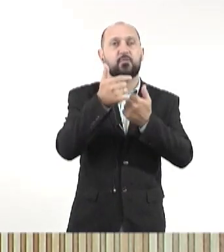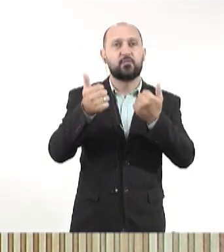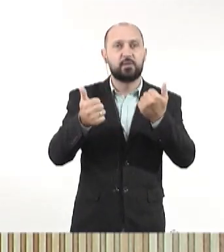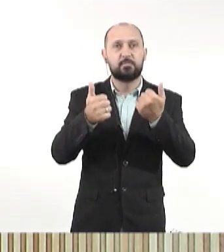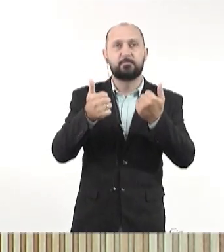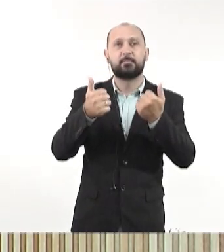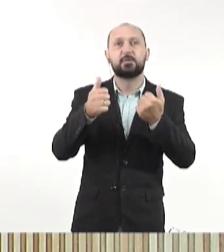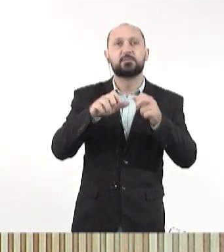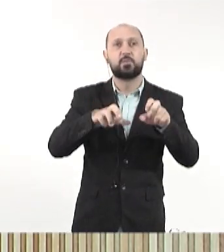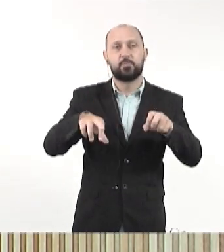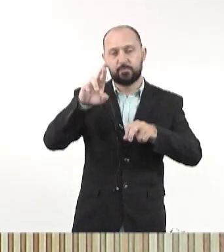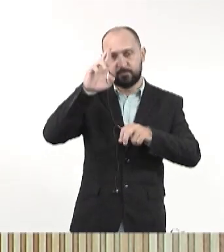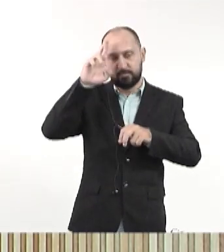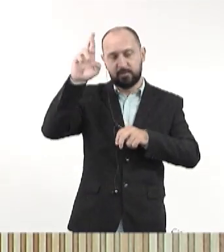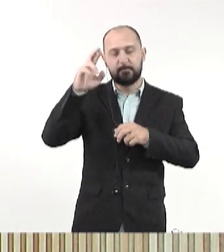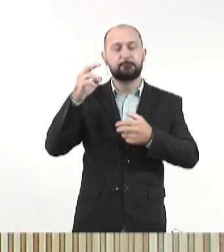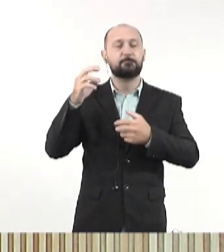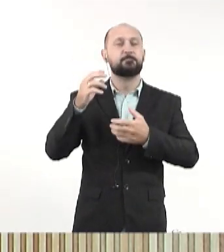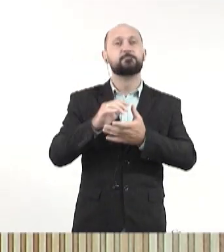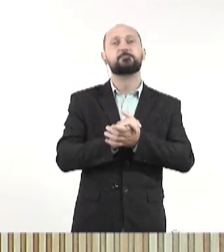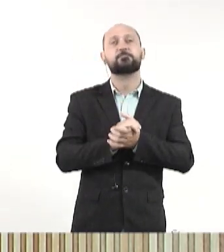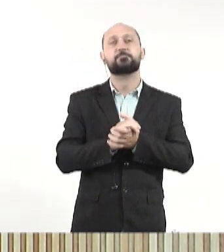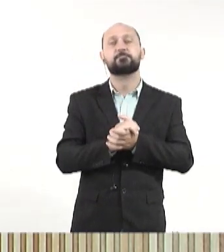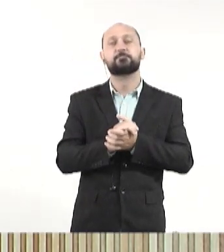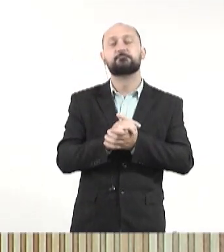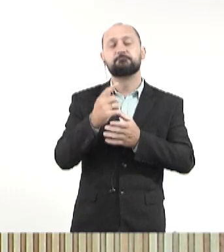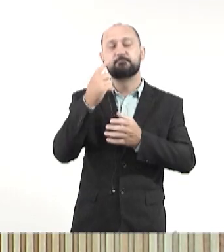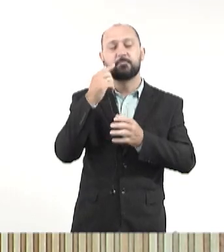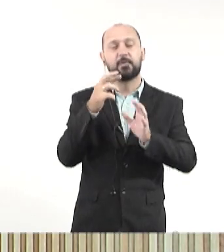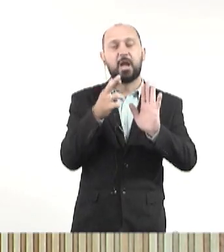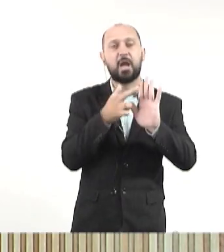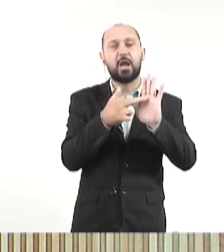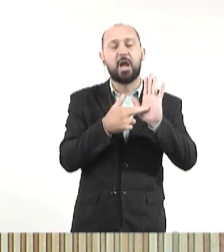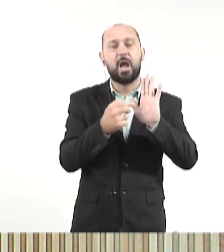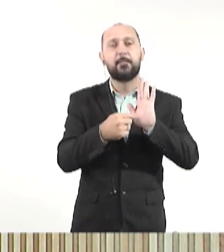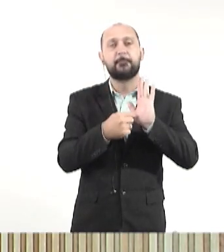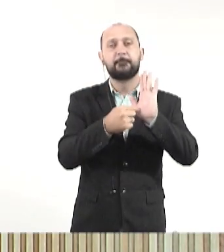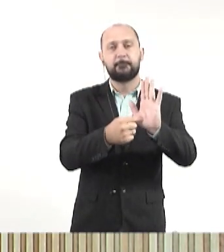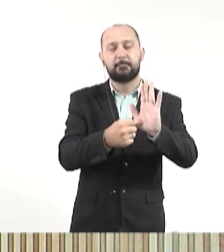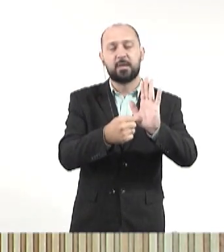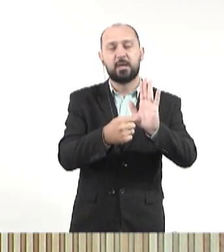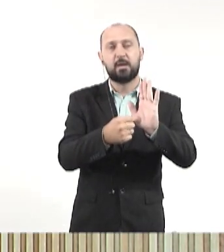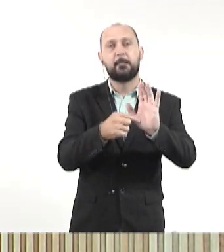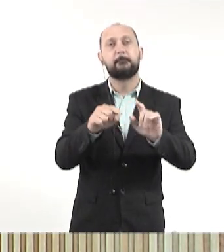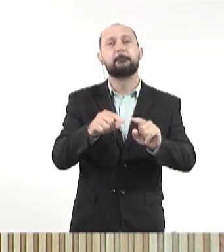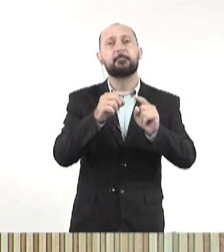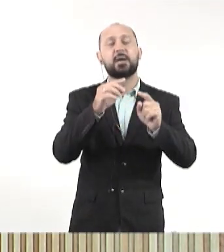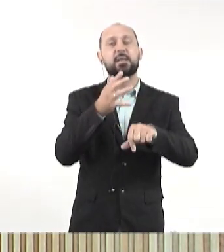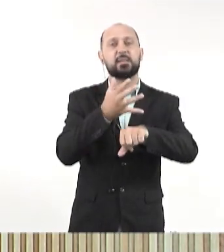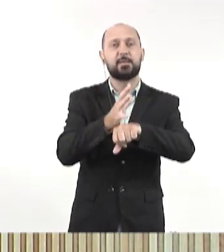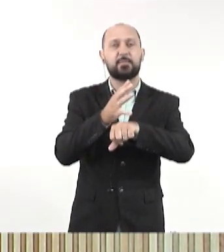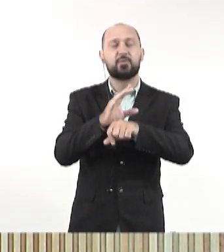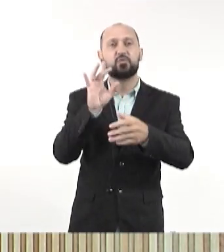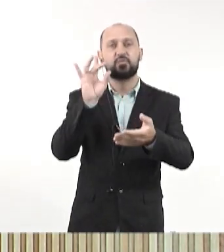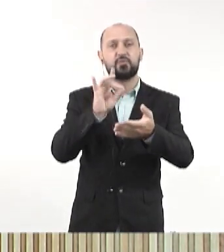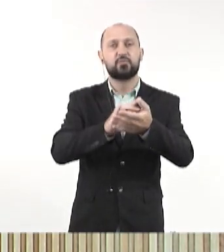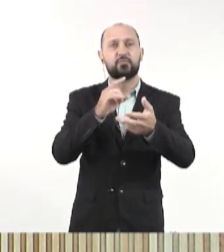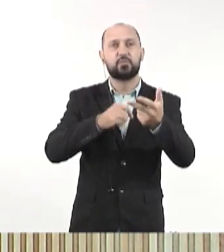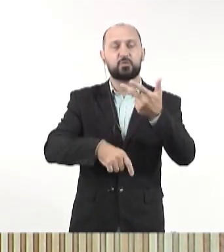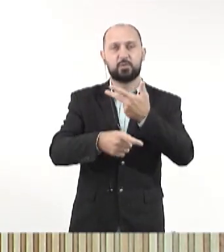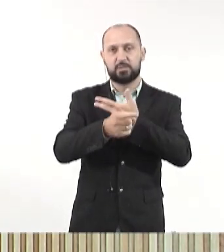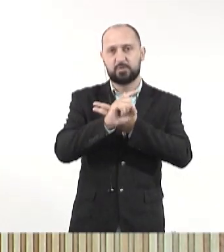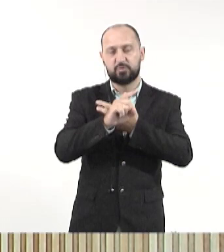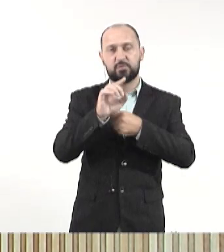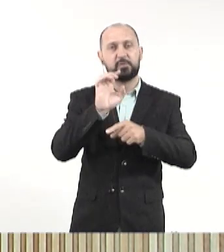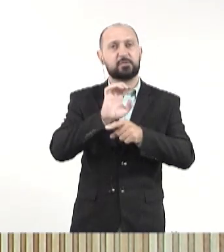-presidente, mas é um projeto enviado pela mesa diretora, que regimentalmente é apresentado pela mesa diretora, mas que, na prática, é encaminhada pelo